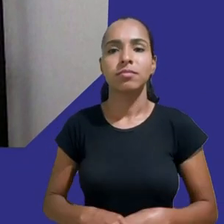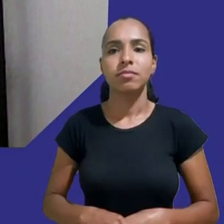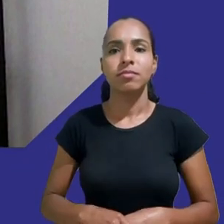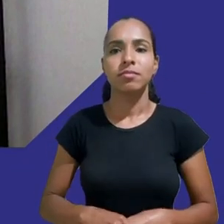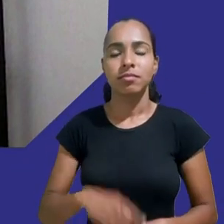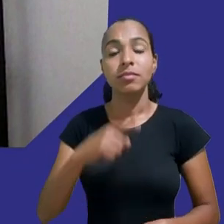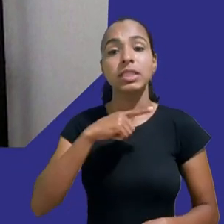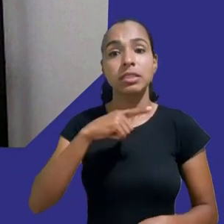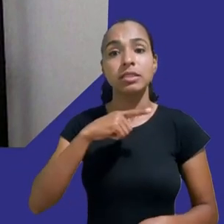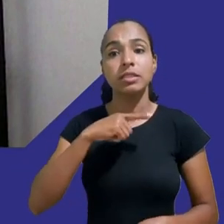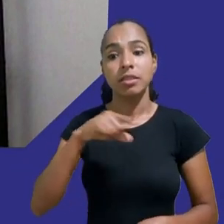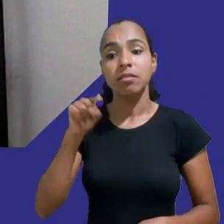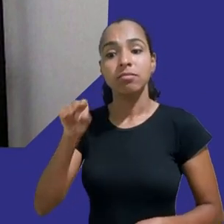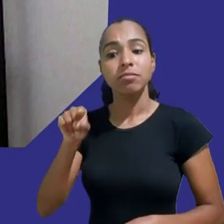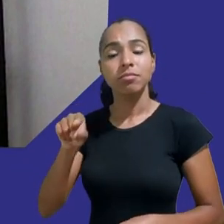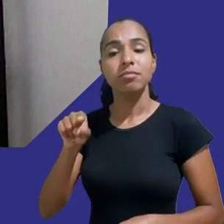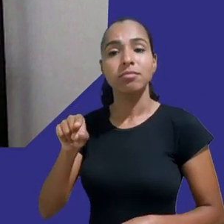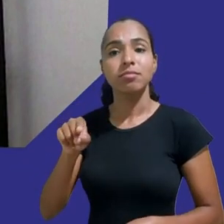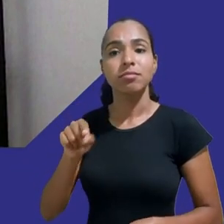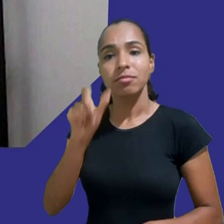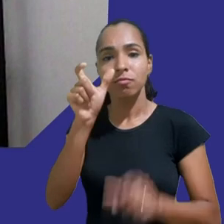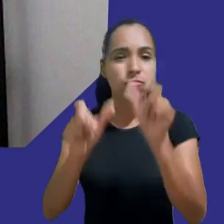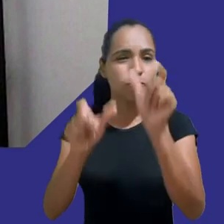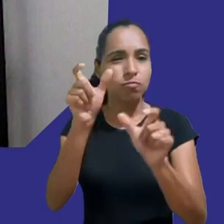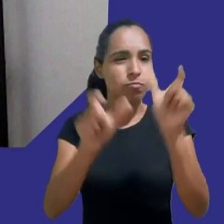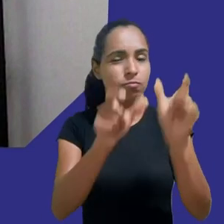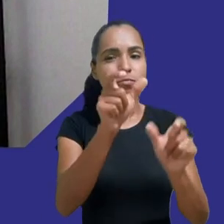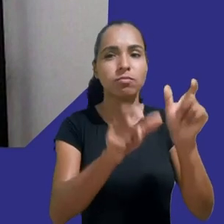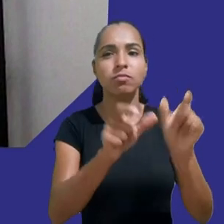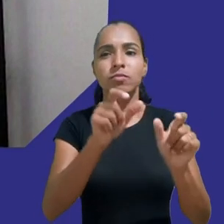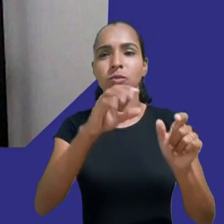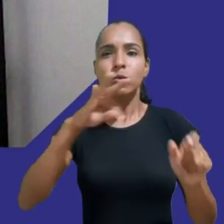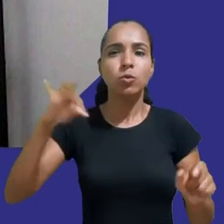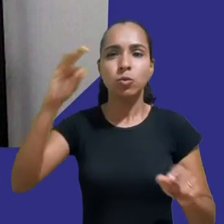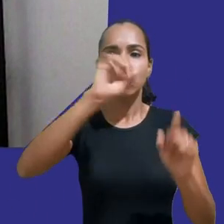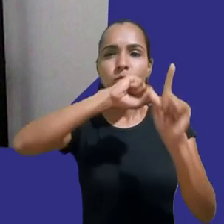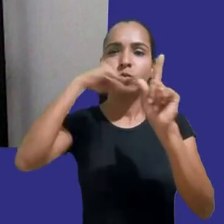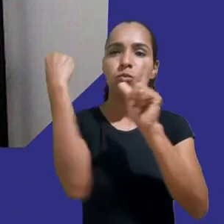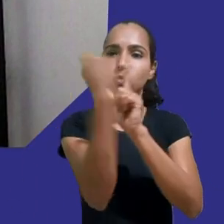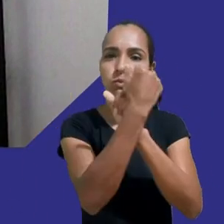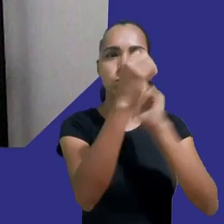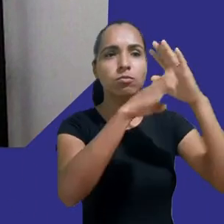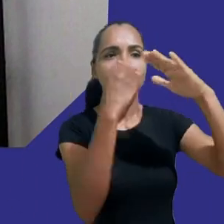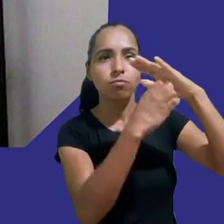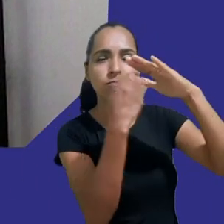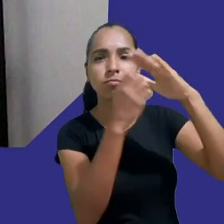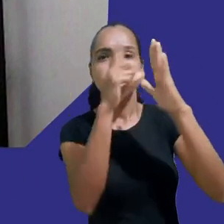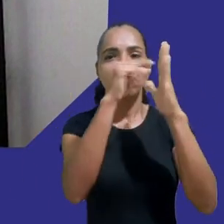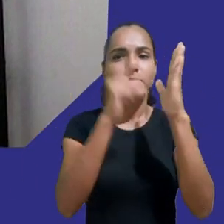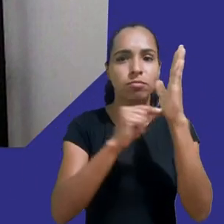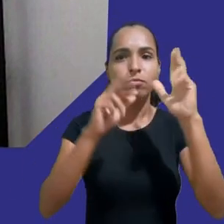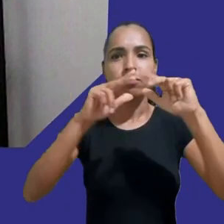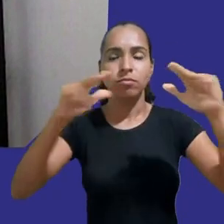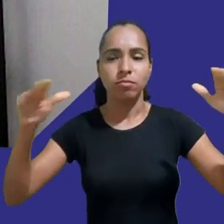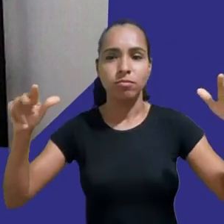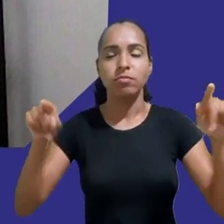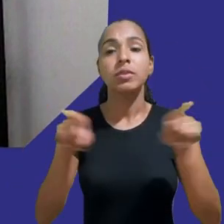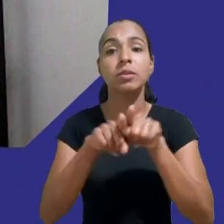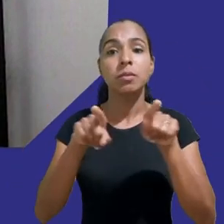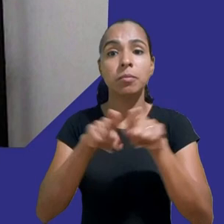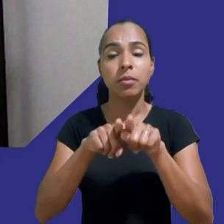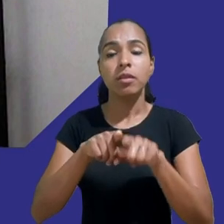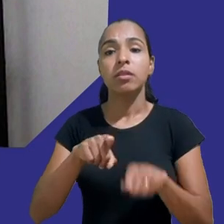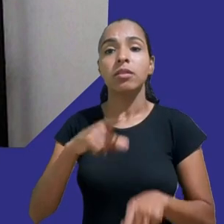diversos setores da sociedade incluindo empresas e plataformas digitais a gente também vai ter o lançamento e atrações